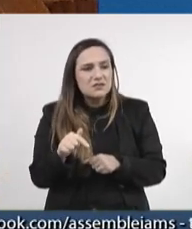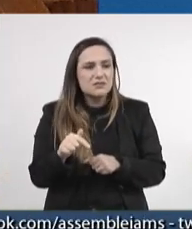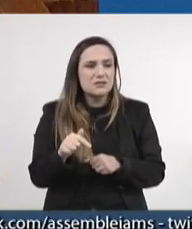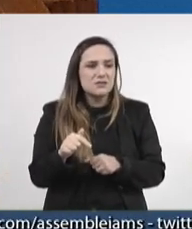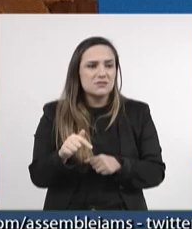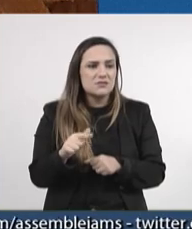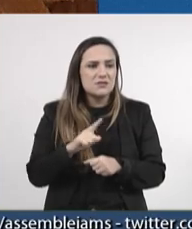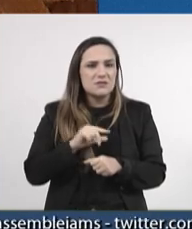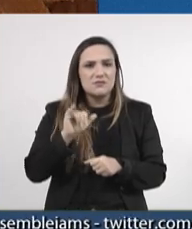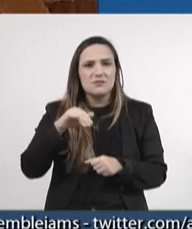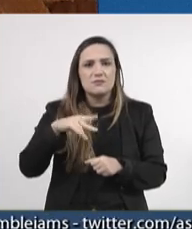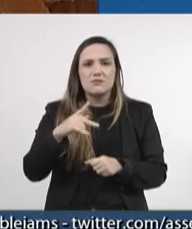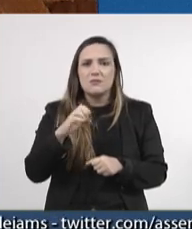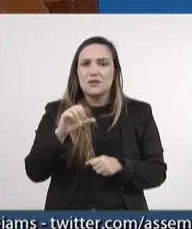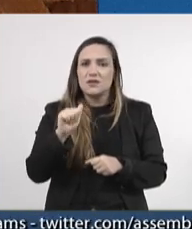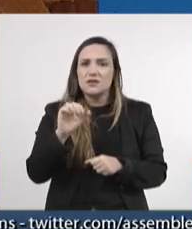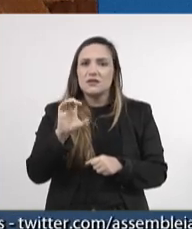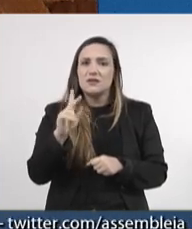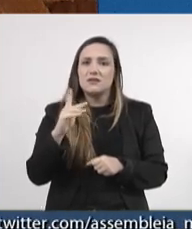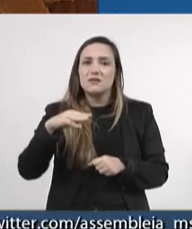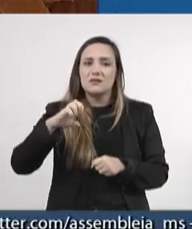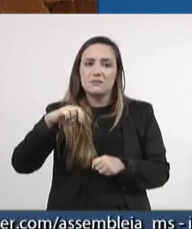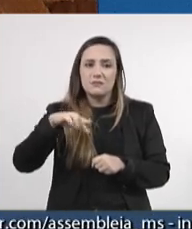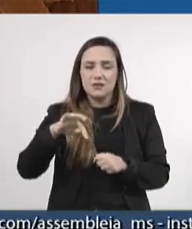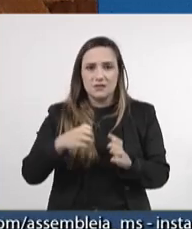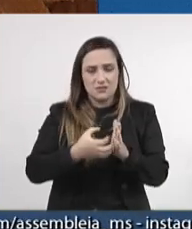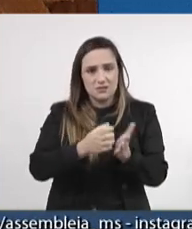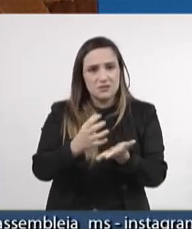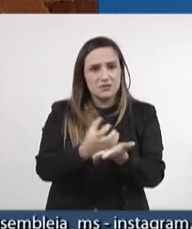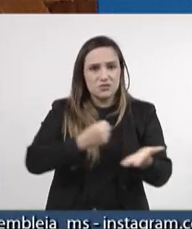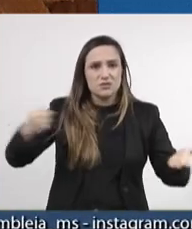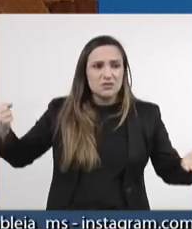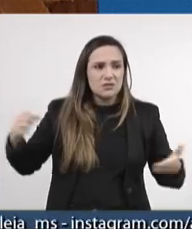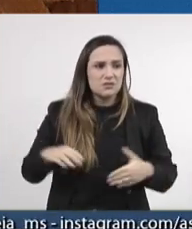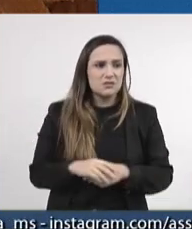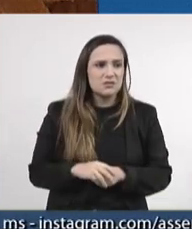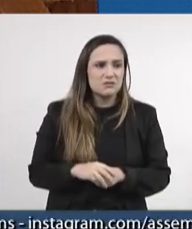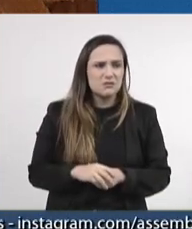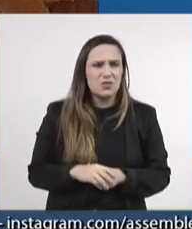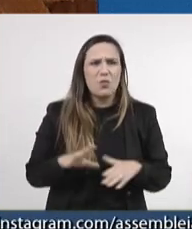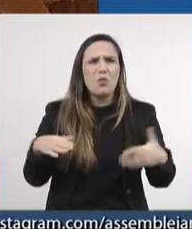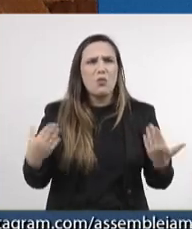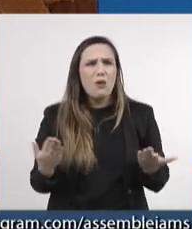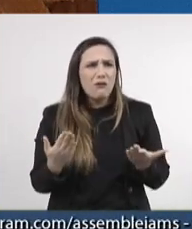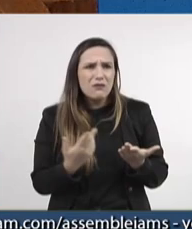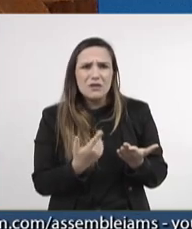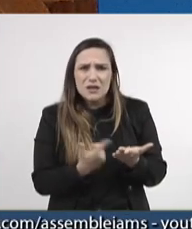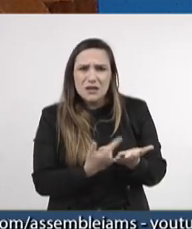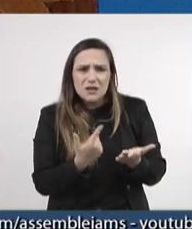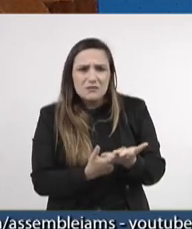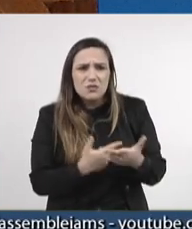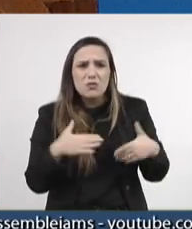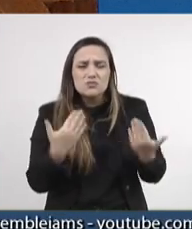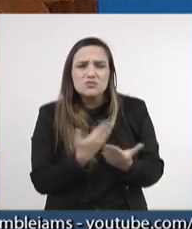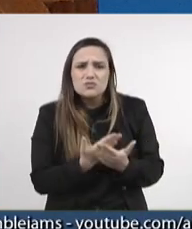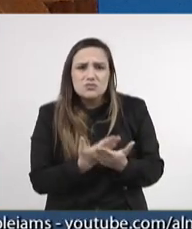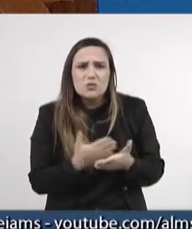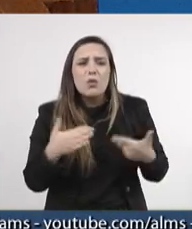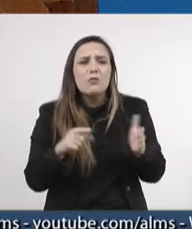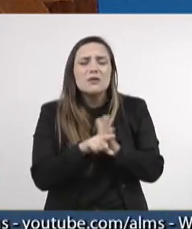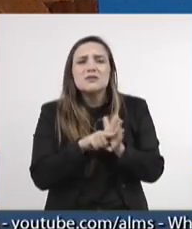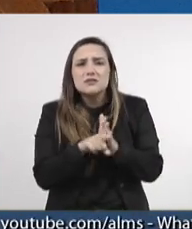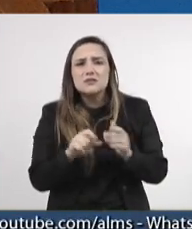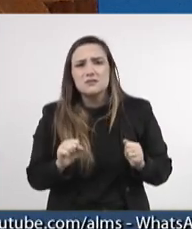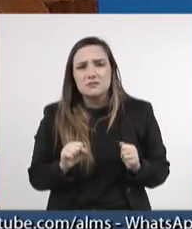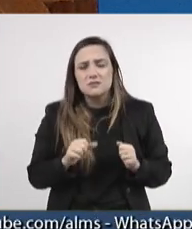quantas biografias? Quantos livros foram publicados? Qual é a pesquisa? Quando você vai falar de Voltaire, nós estamos falando do